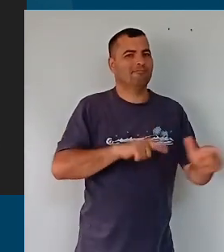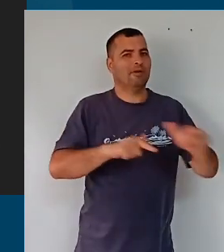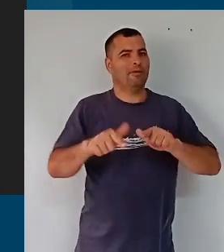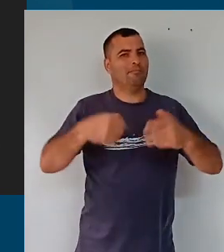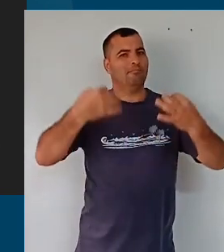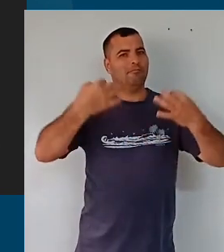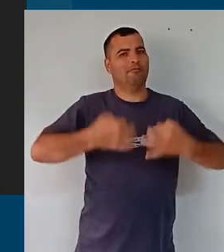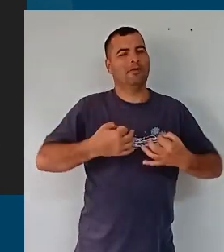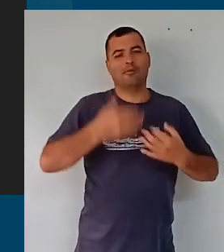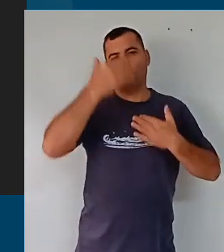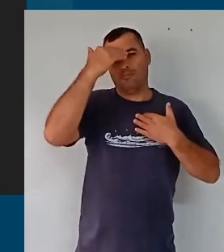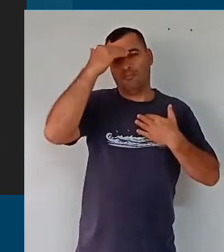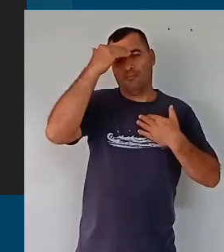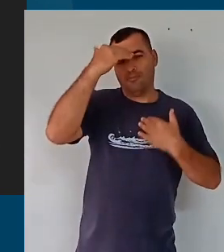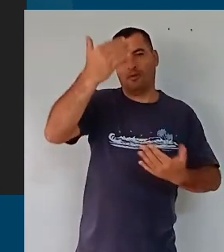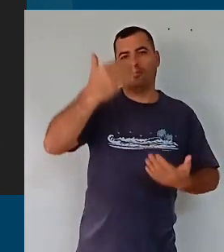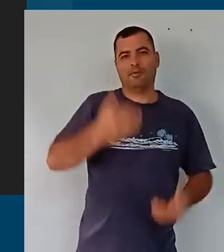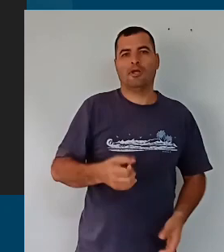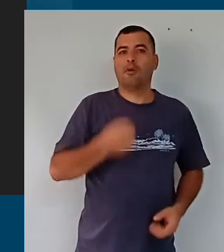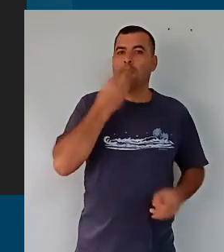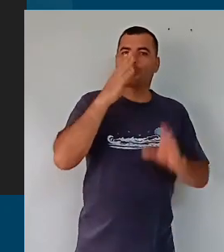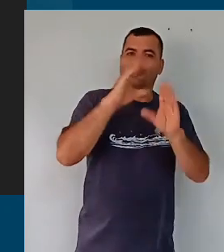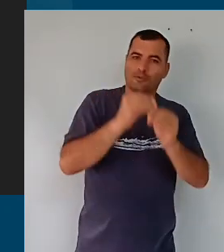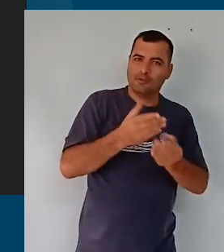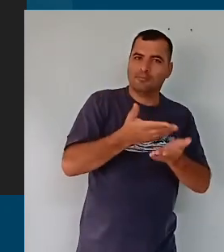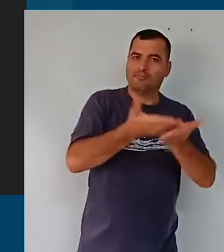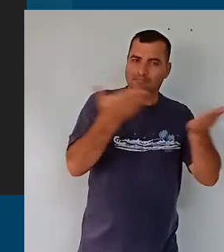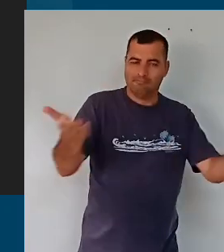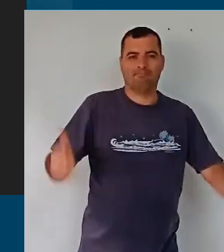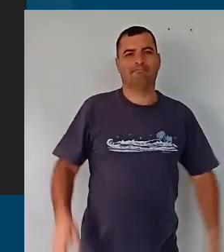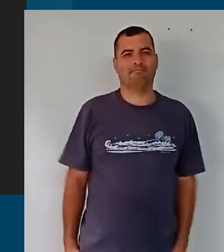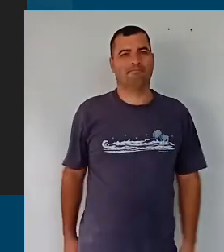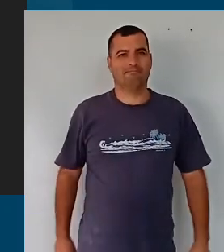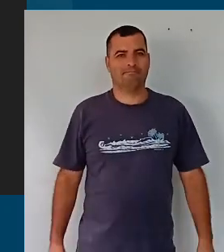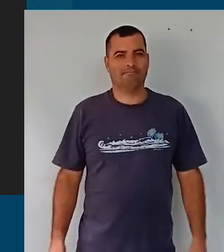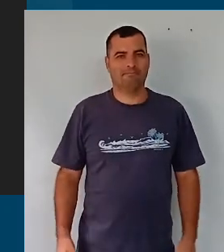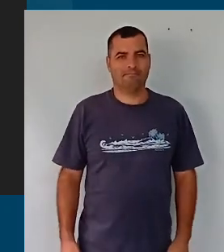sucedido. Muito obrigado, boa noite para vocês.